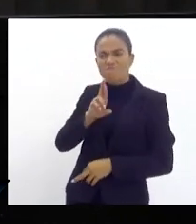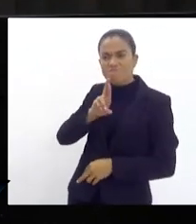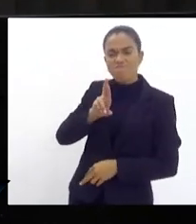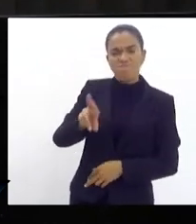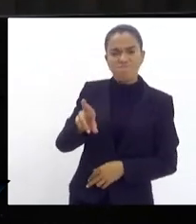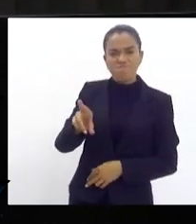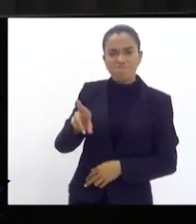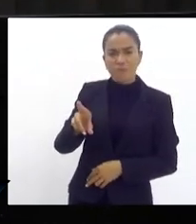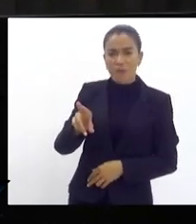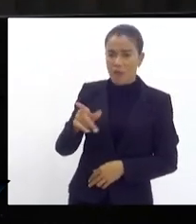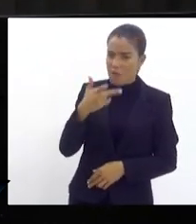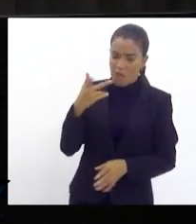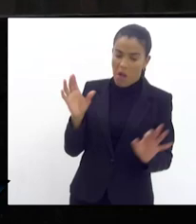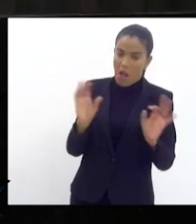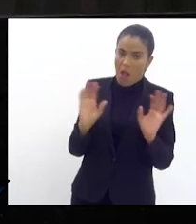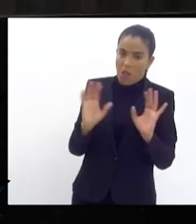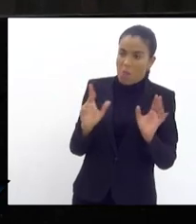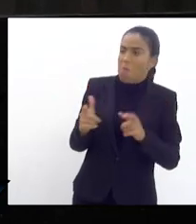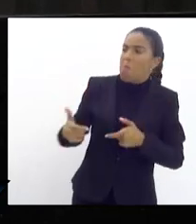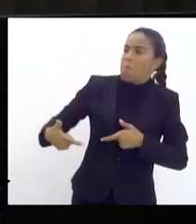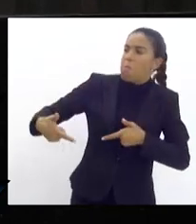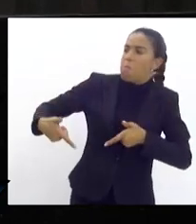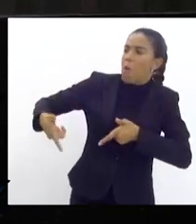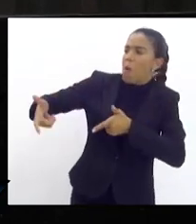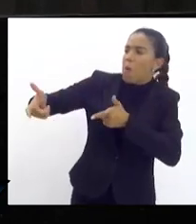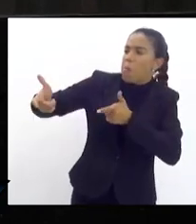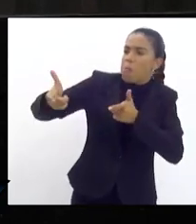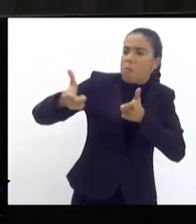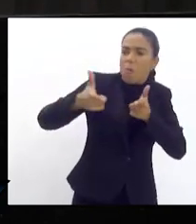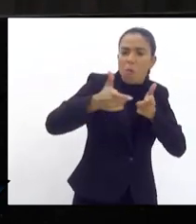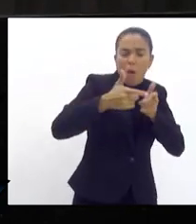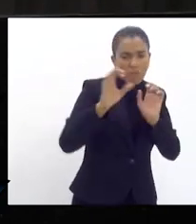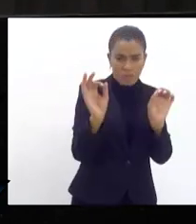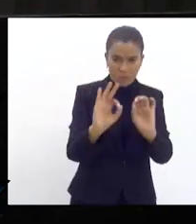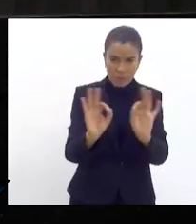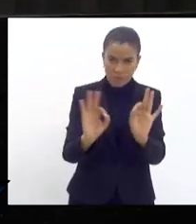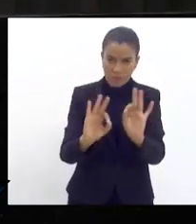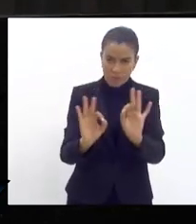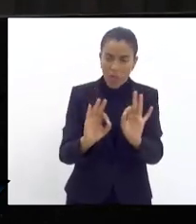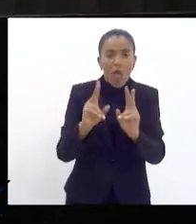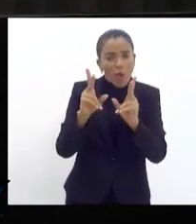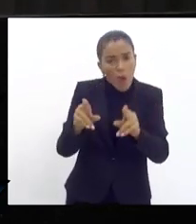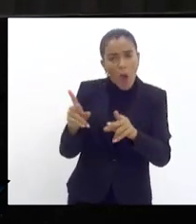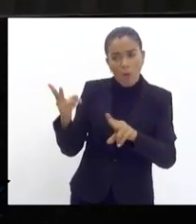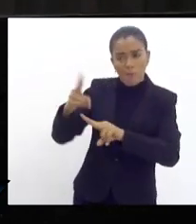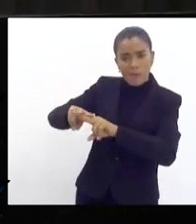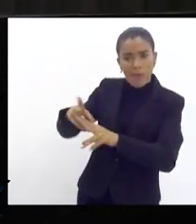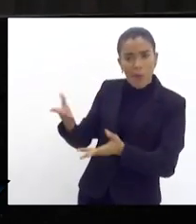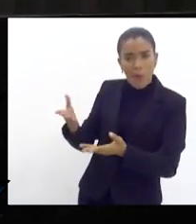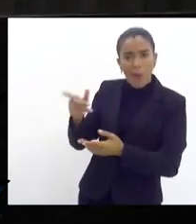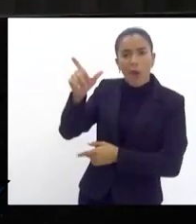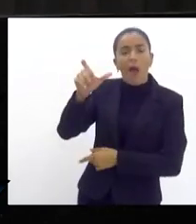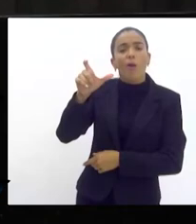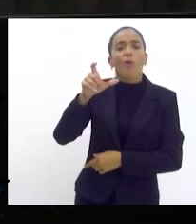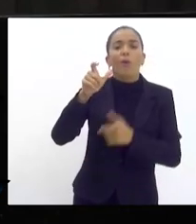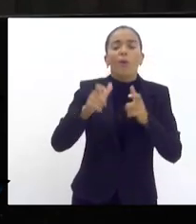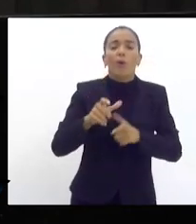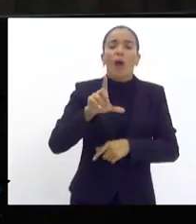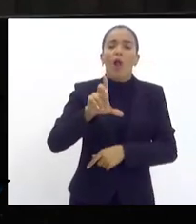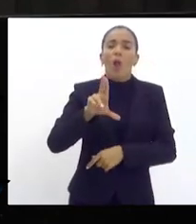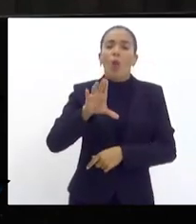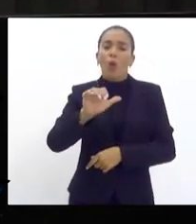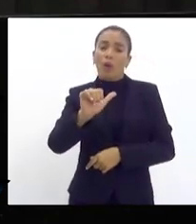ninguém está falando aqui para sair matando todo mundo não como foi feita a prisão agora em Lucas que o noventinha foi